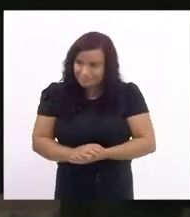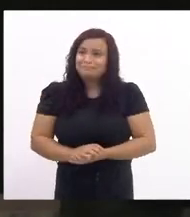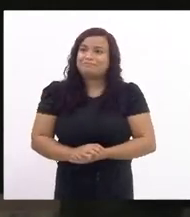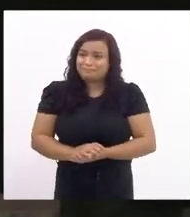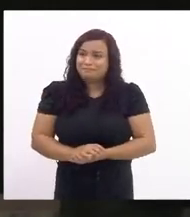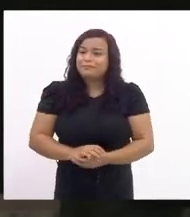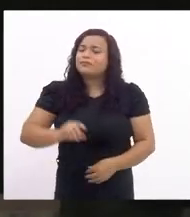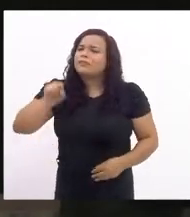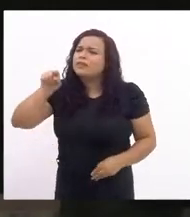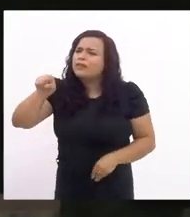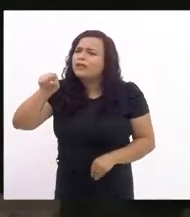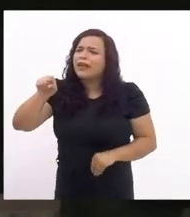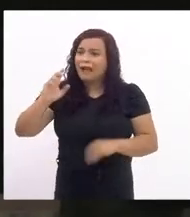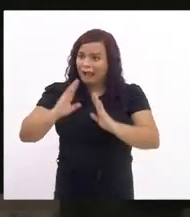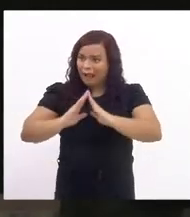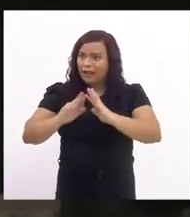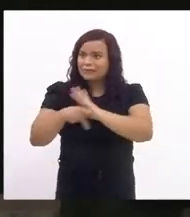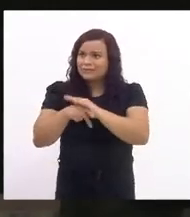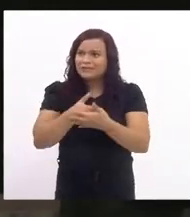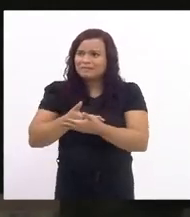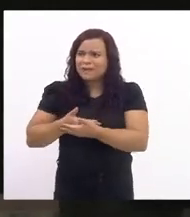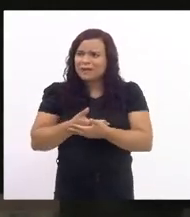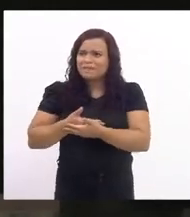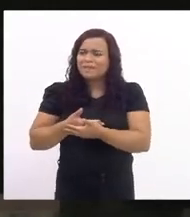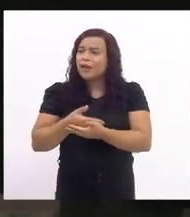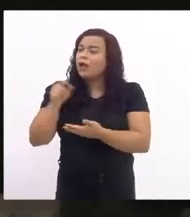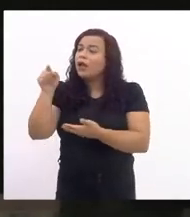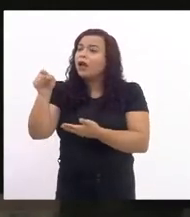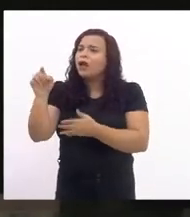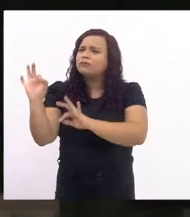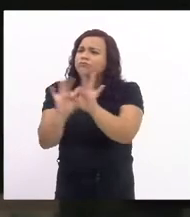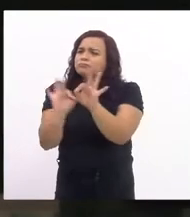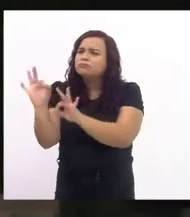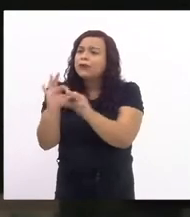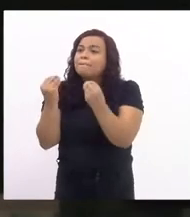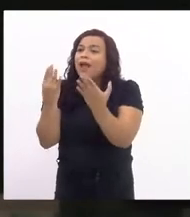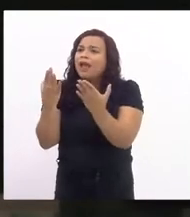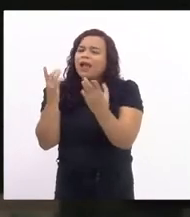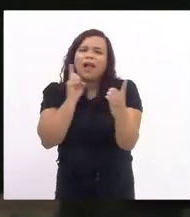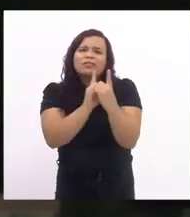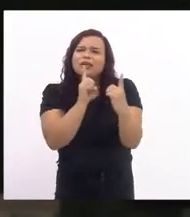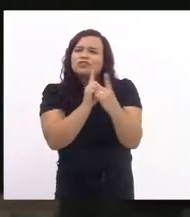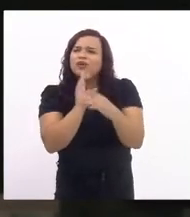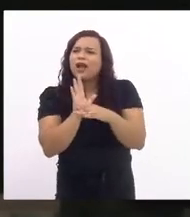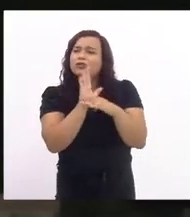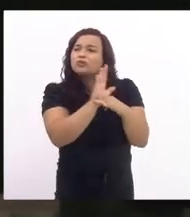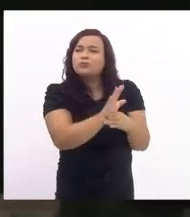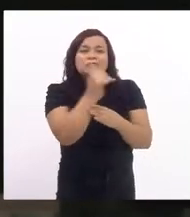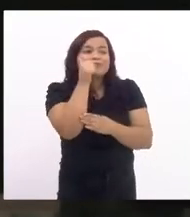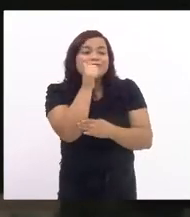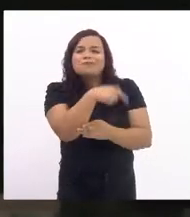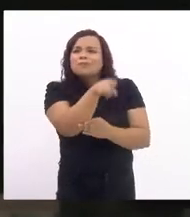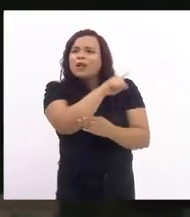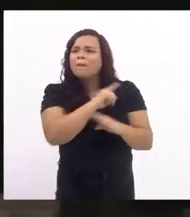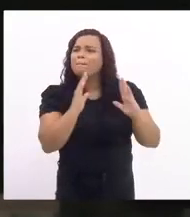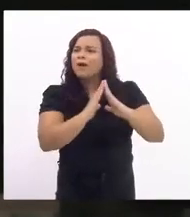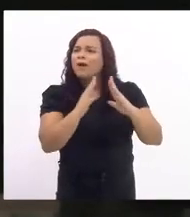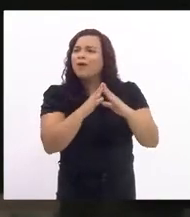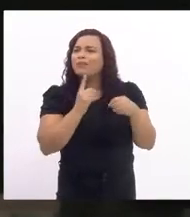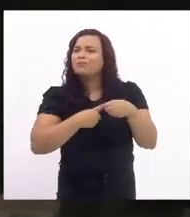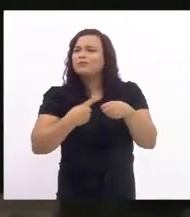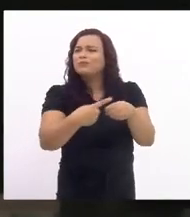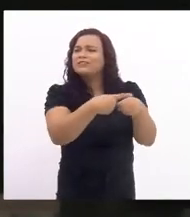prevista para atender as mulheres que residem naquele município então essa maternidade é